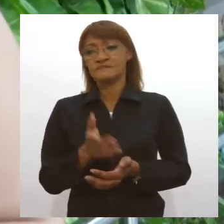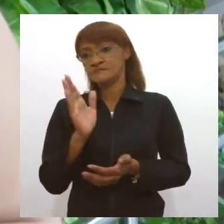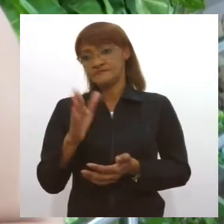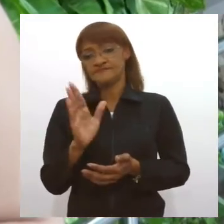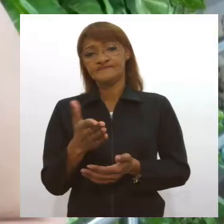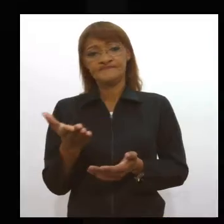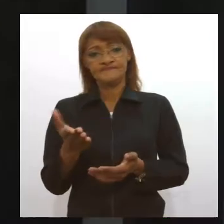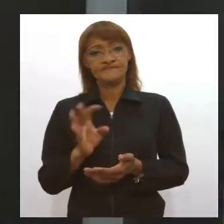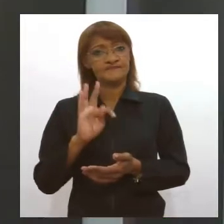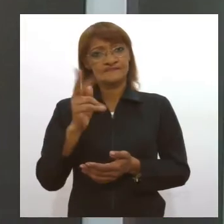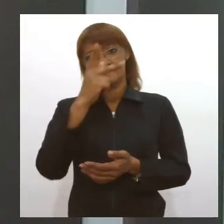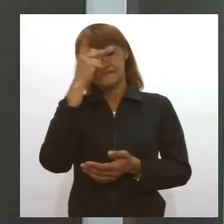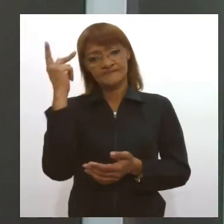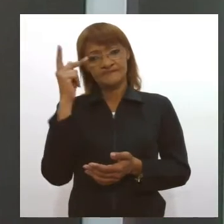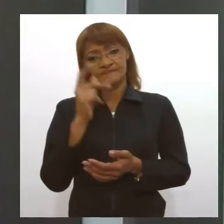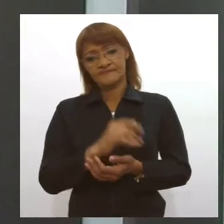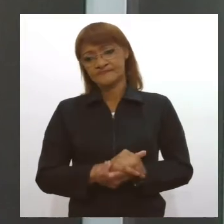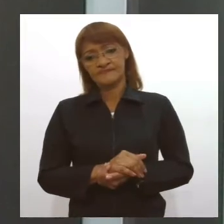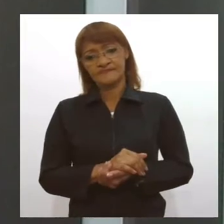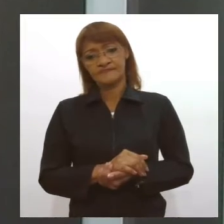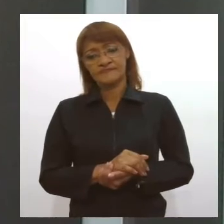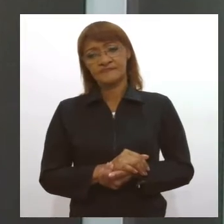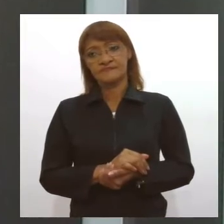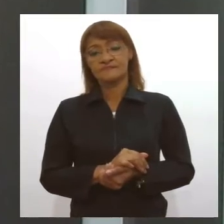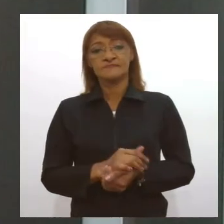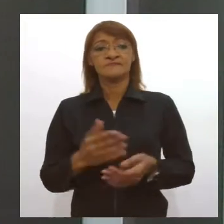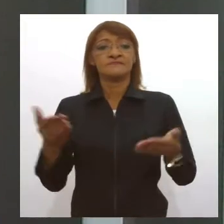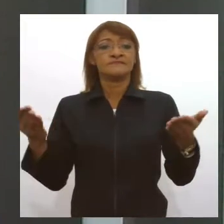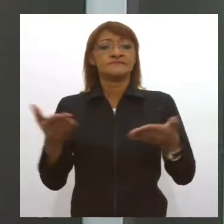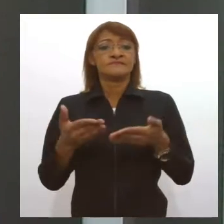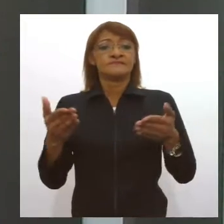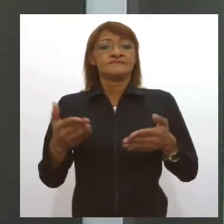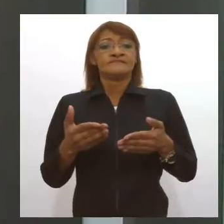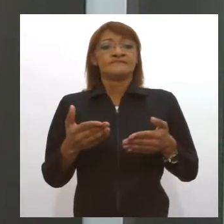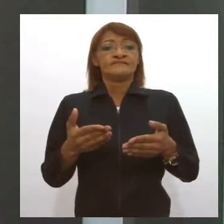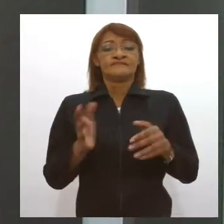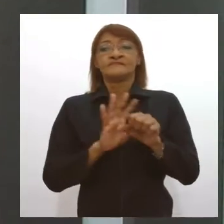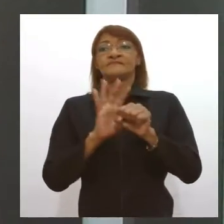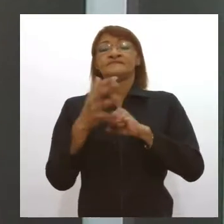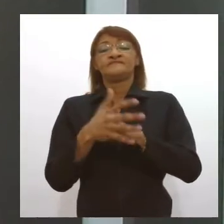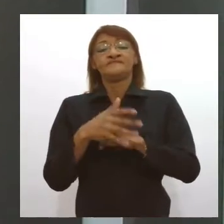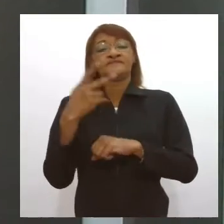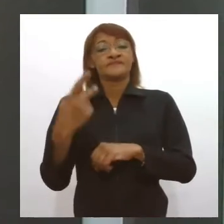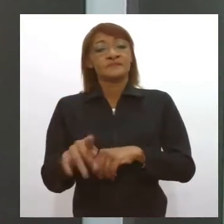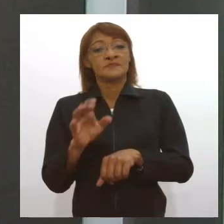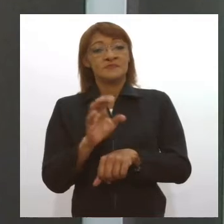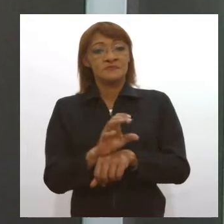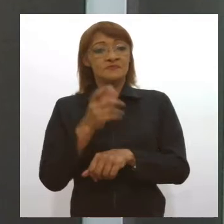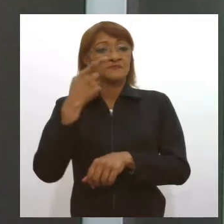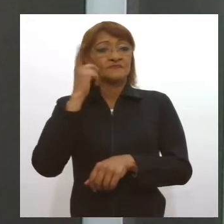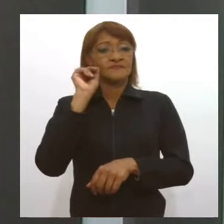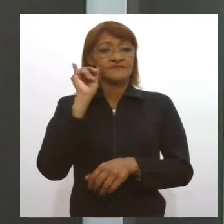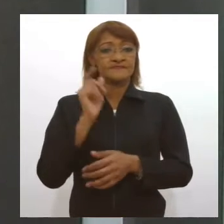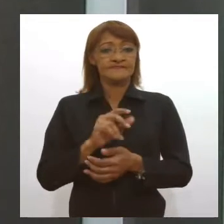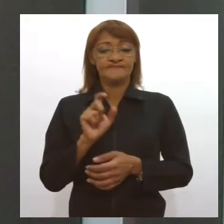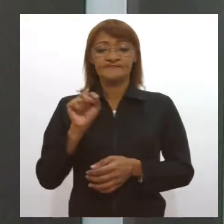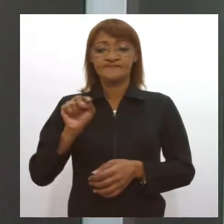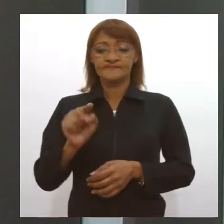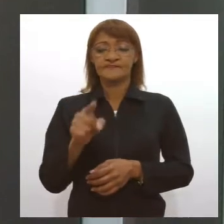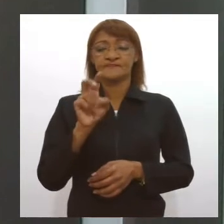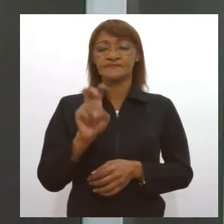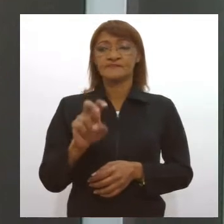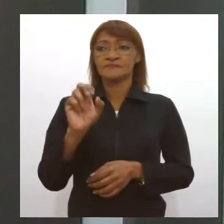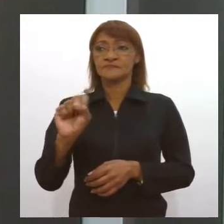para todo mundo. E agora vamos com os números da Covid-19. O Estado registrou ontem 1.588